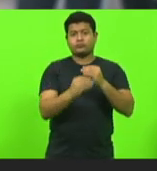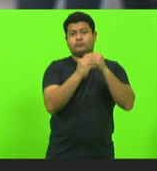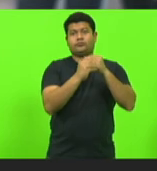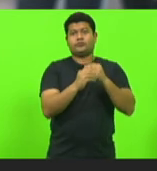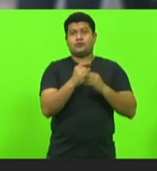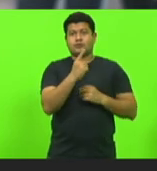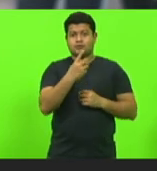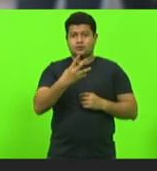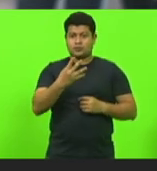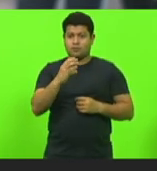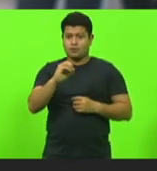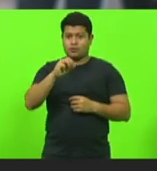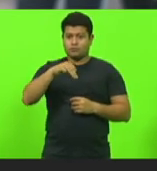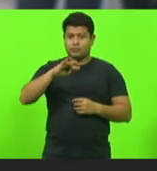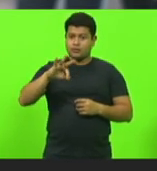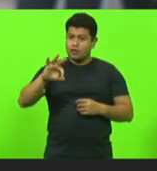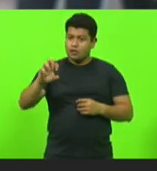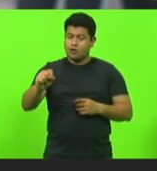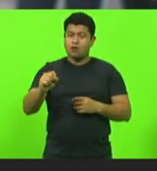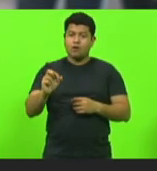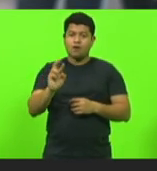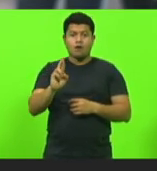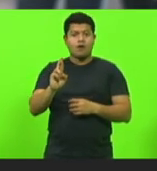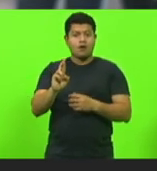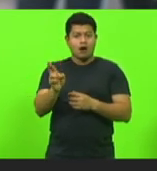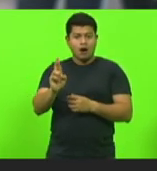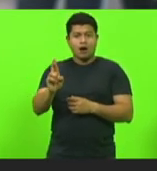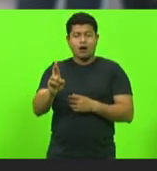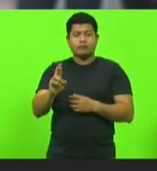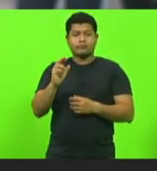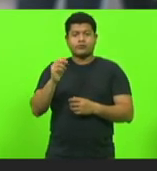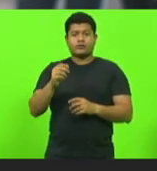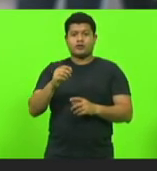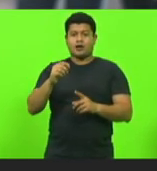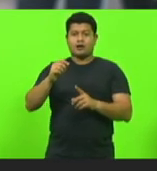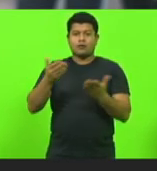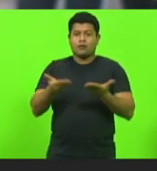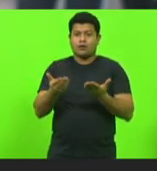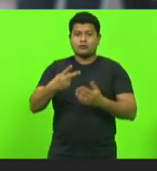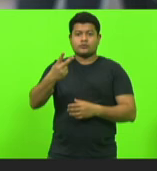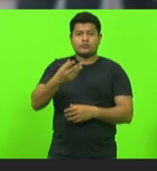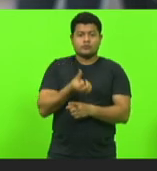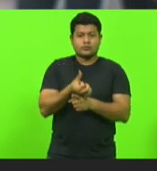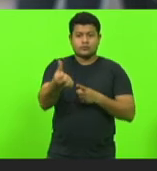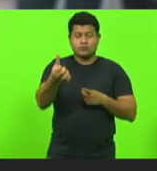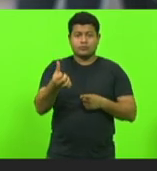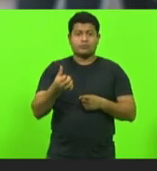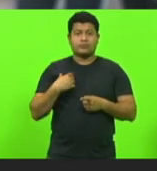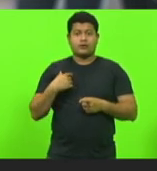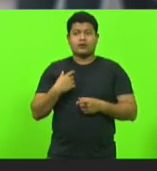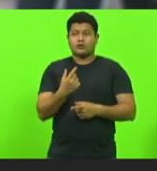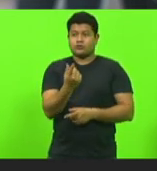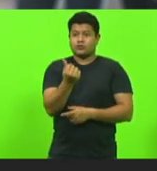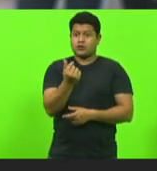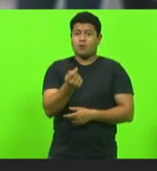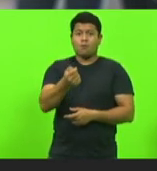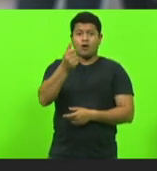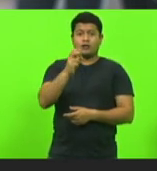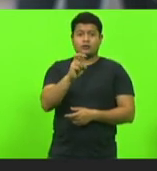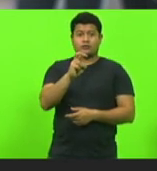milhões ao orçamento para o segundo semestre deste ano. investimento de quase meio bilhão de